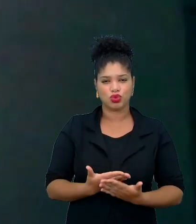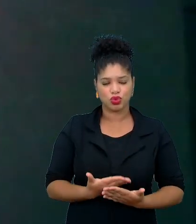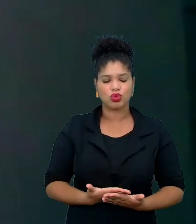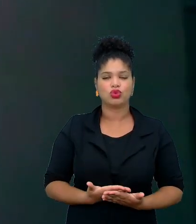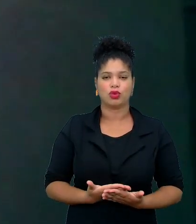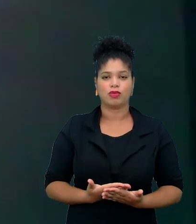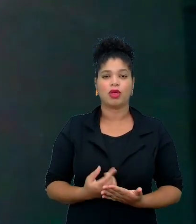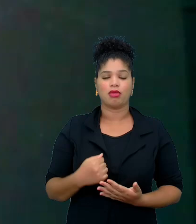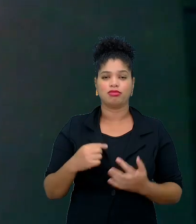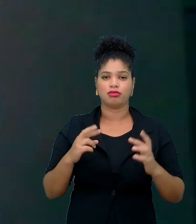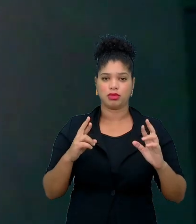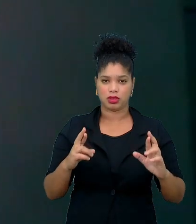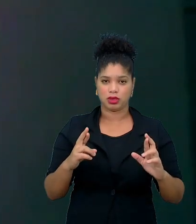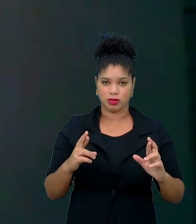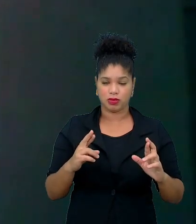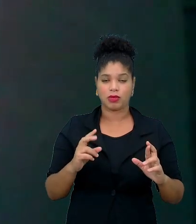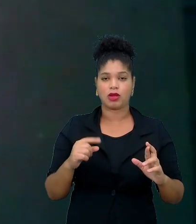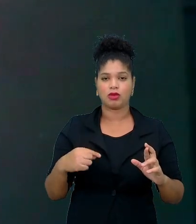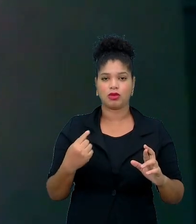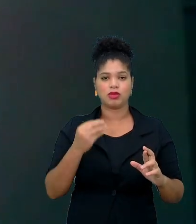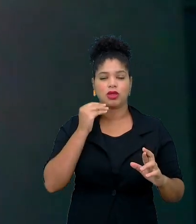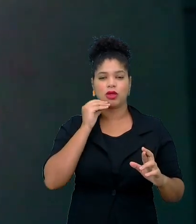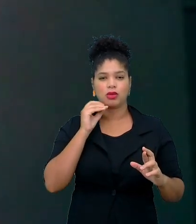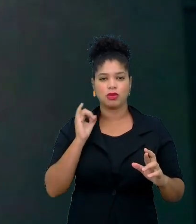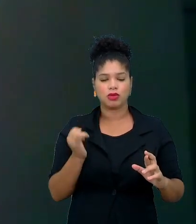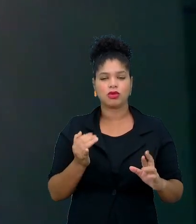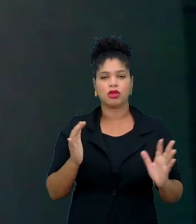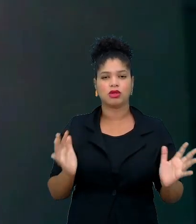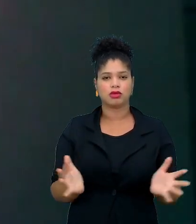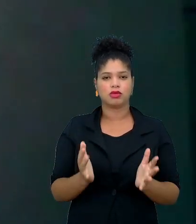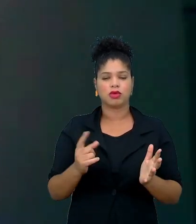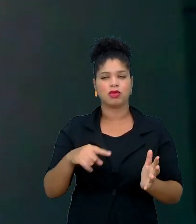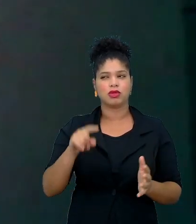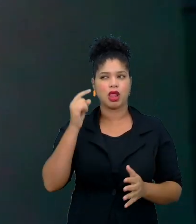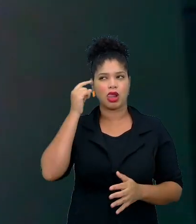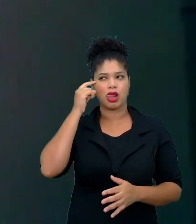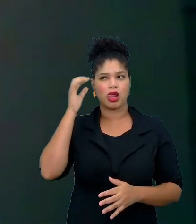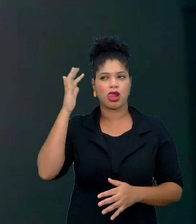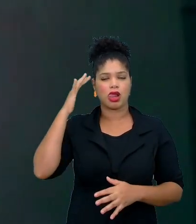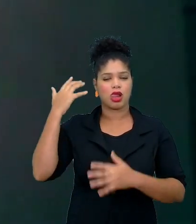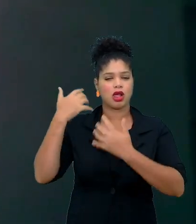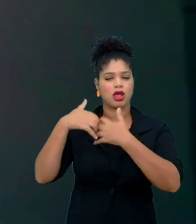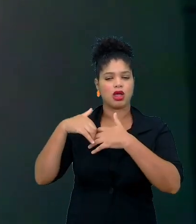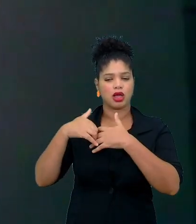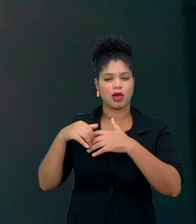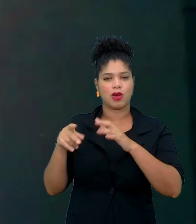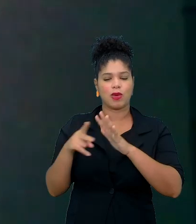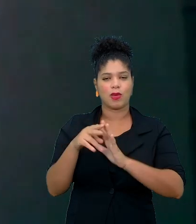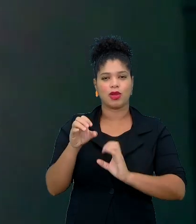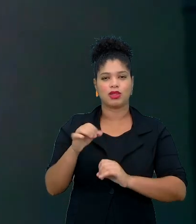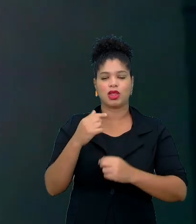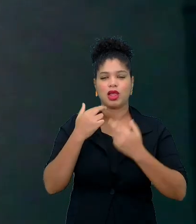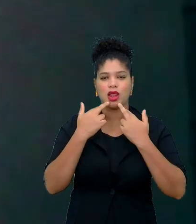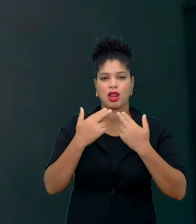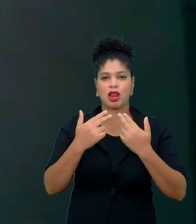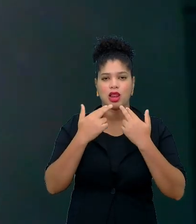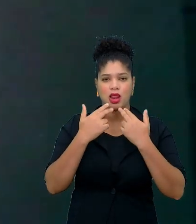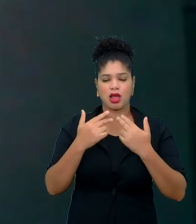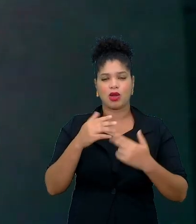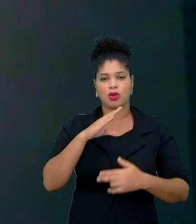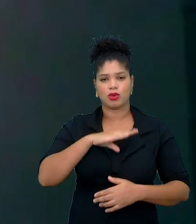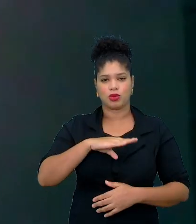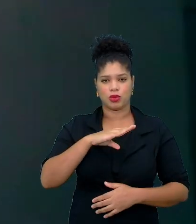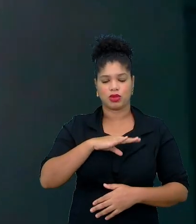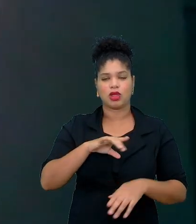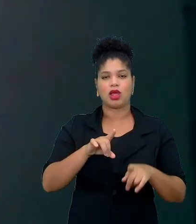espero que nós tenhamos contribuído um pouco com essas reflexões sobre o ensino de língua portuguesa, e